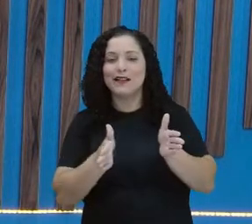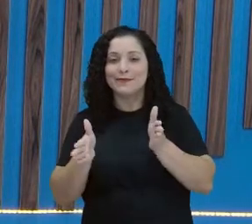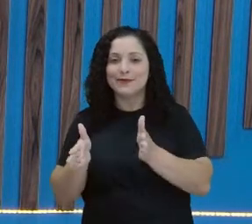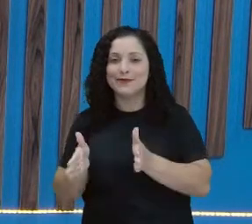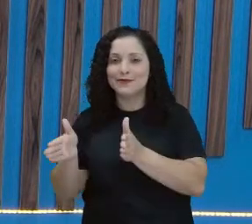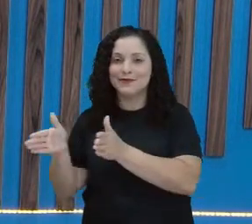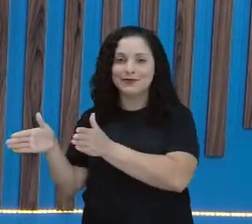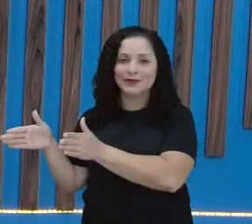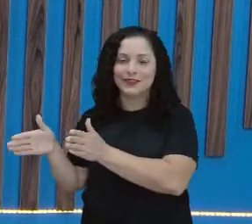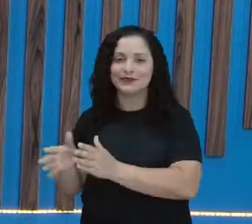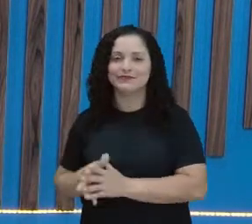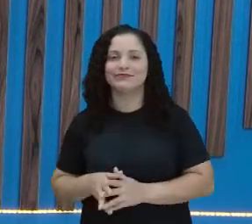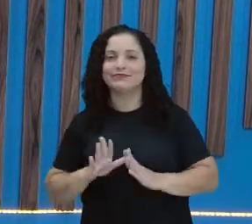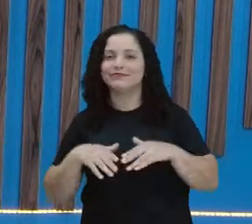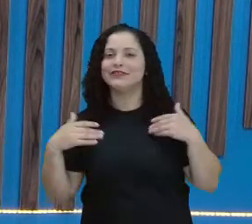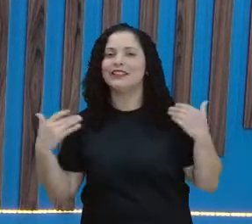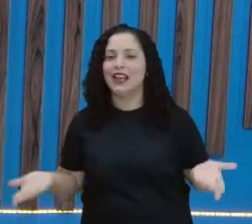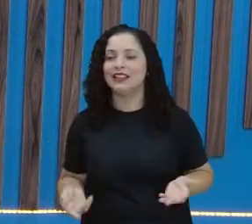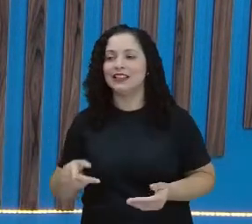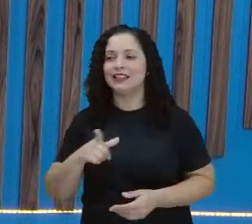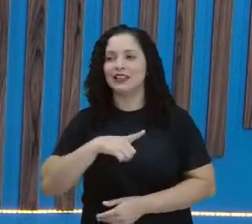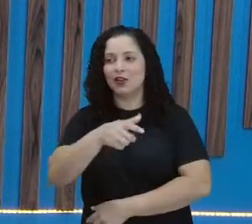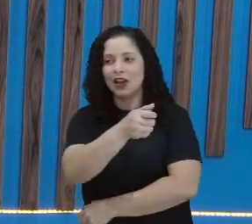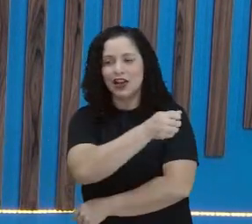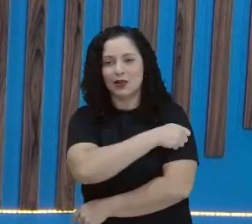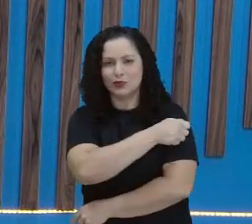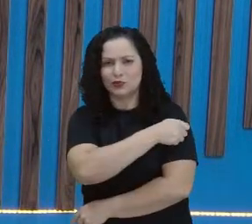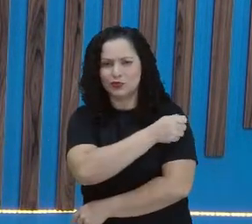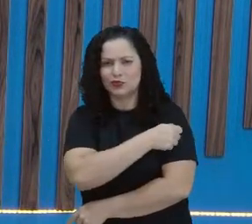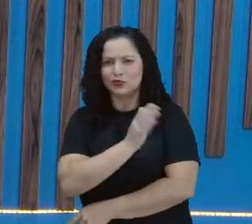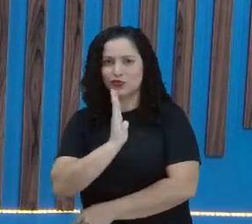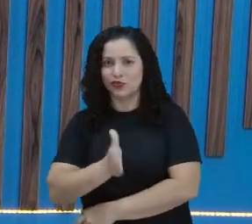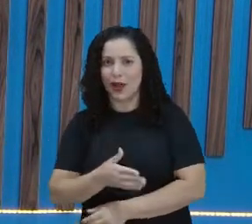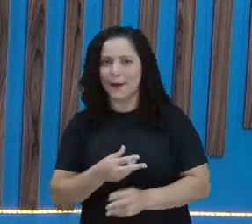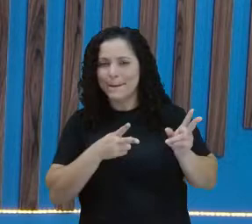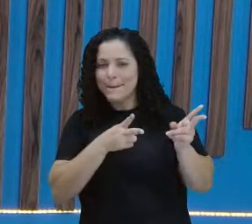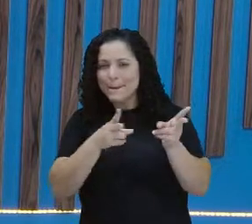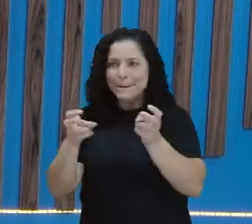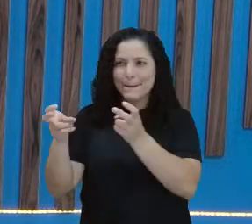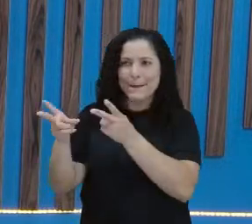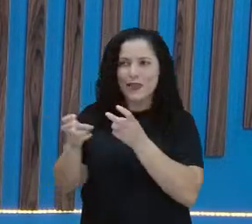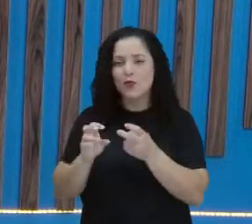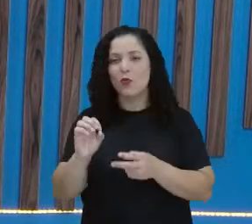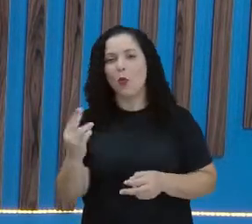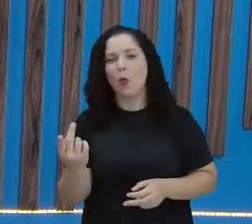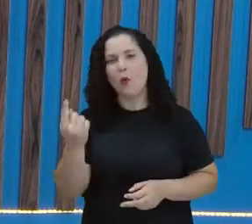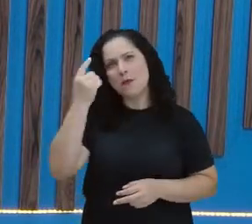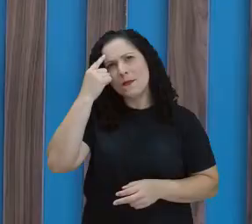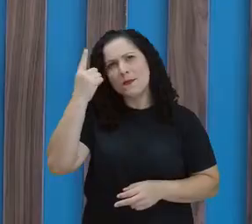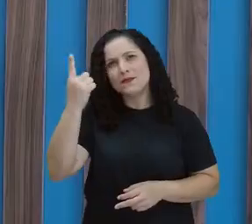E aí, professora Verônica, nossos estudantes já identificaram? Ou será que eles ainda estão pensando?